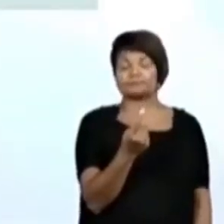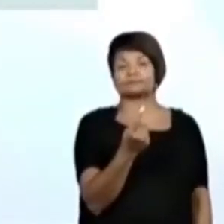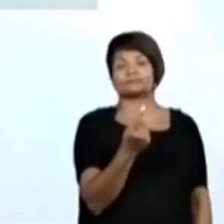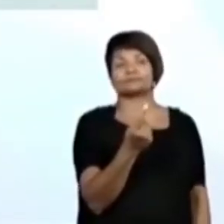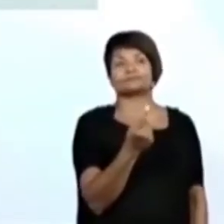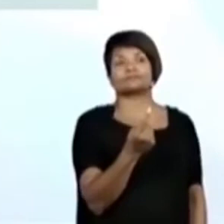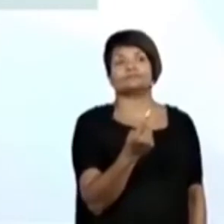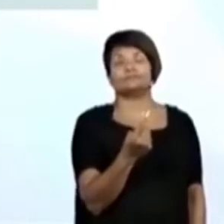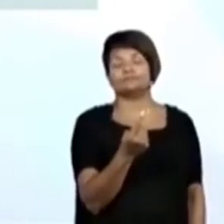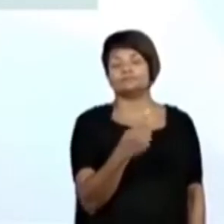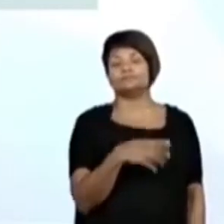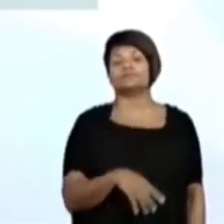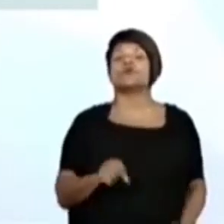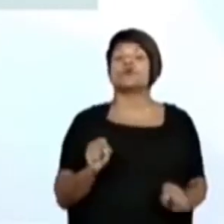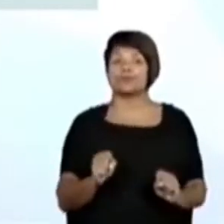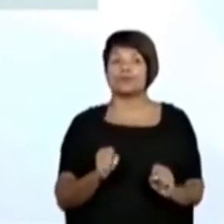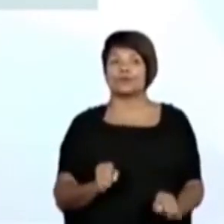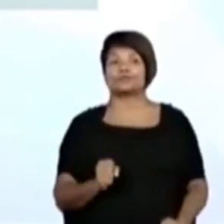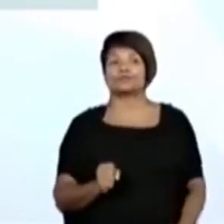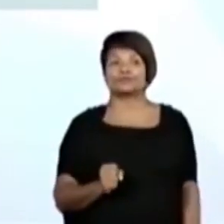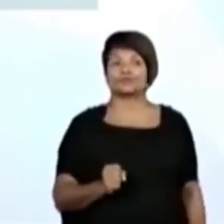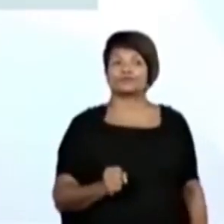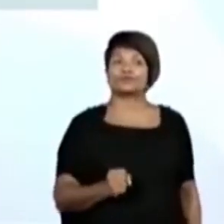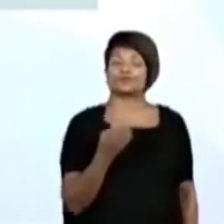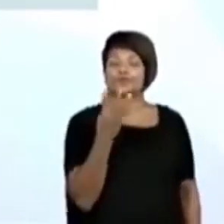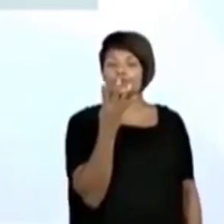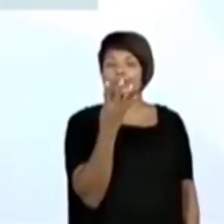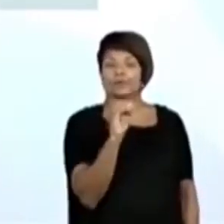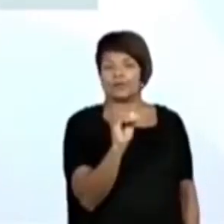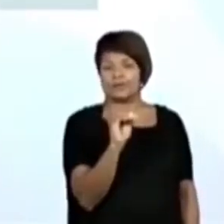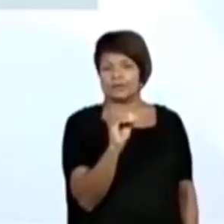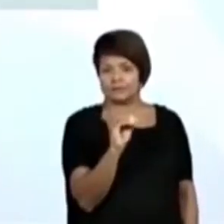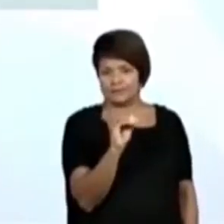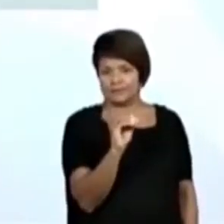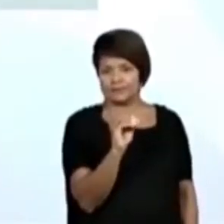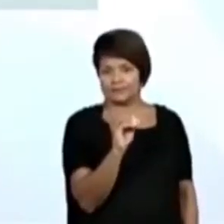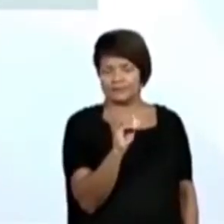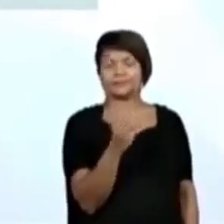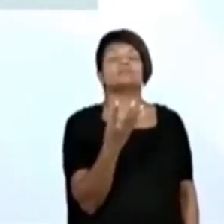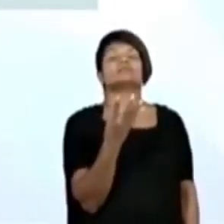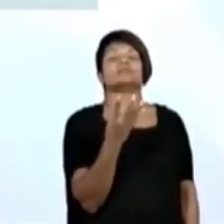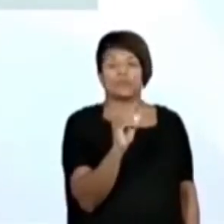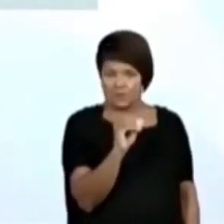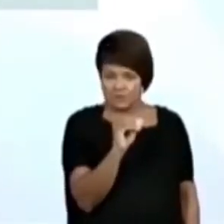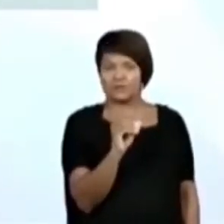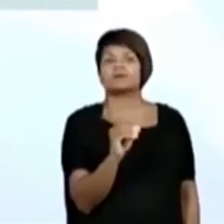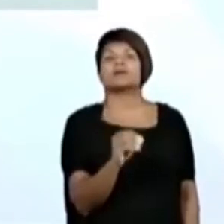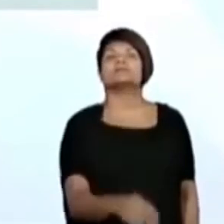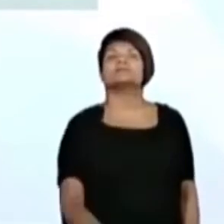Daí eu posso juntar esses dois números aqui, ó, pra ler. Vai dar qual? 40.